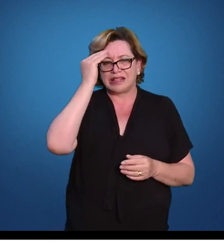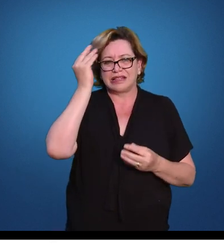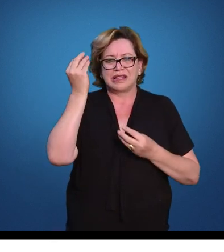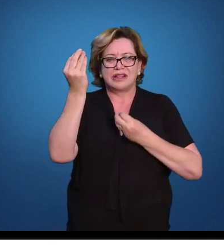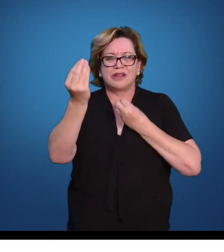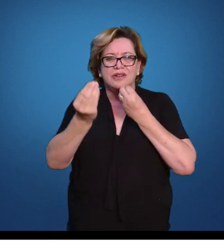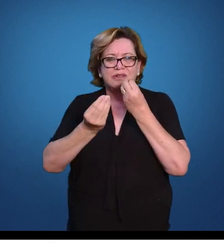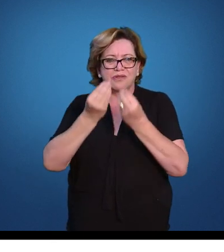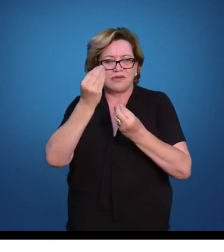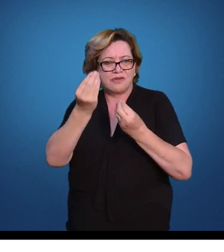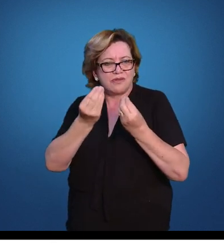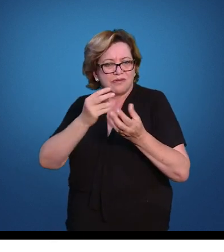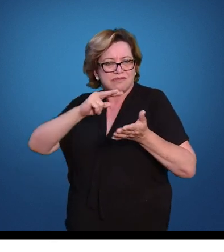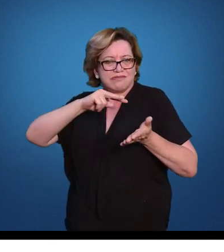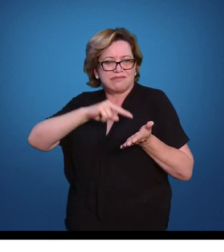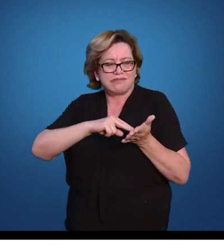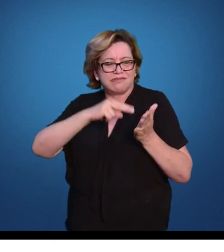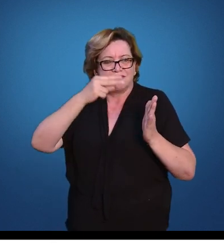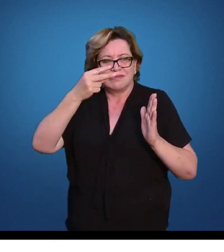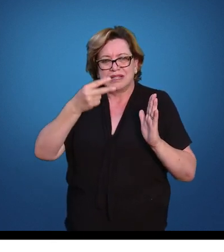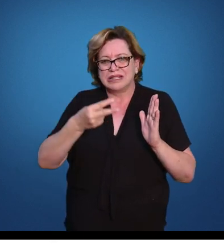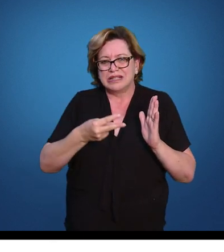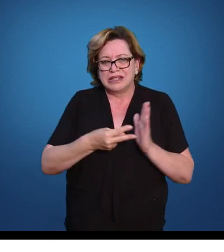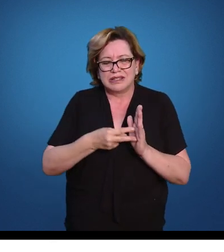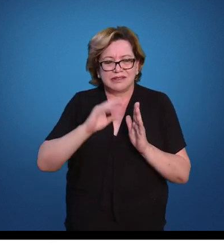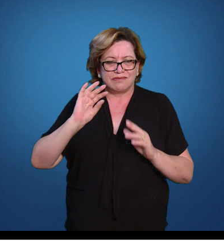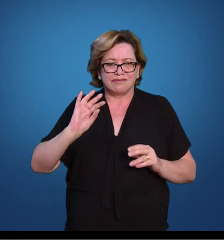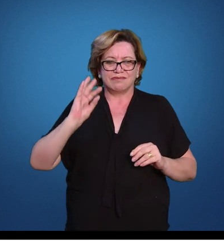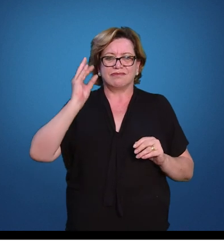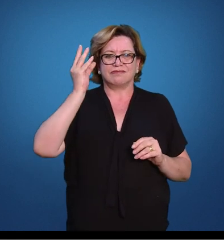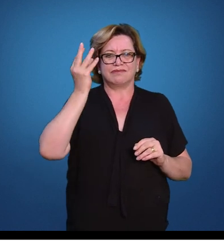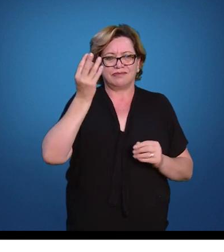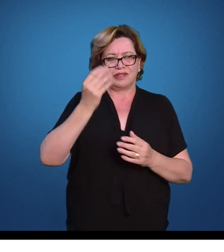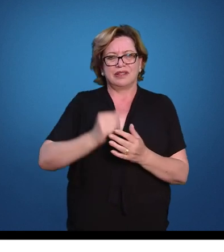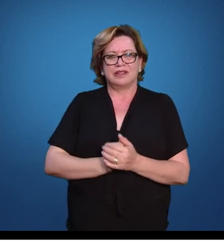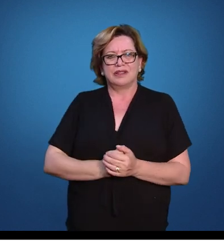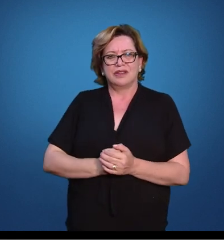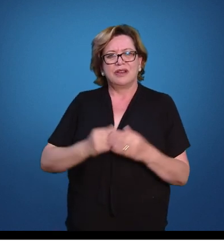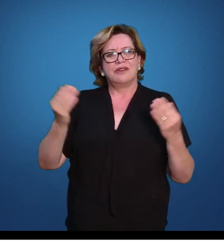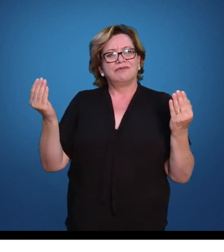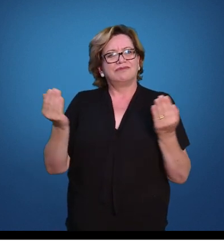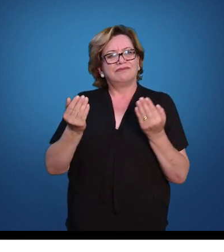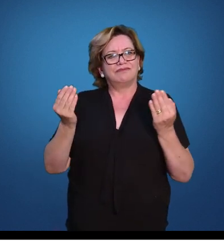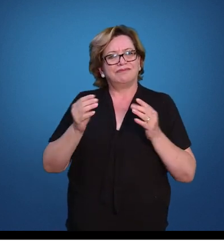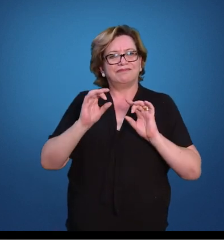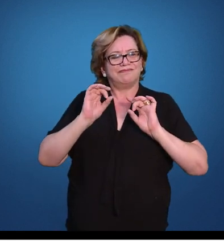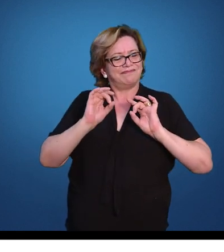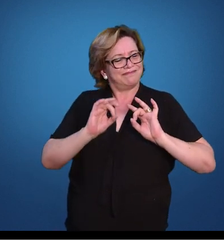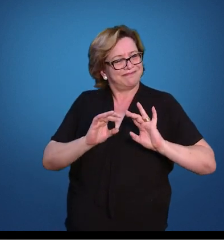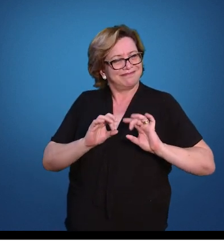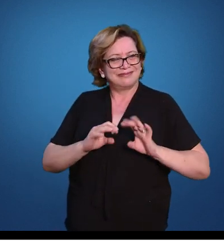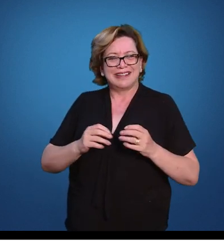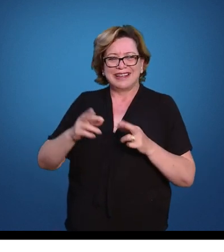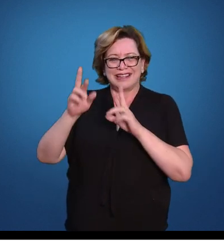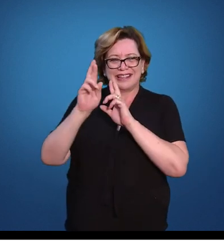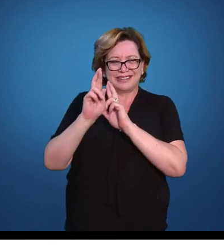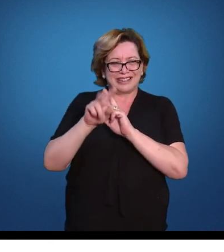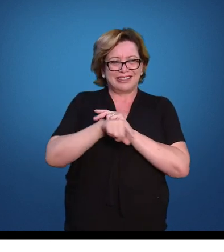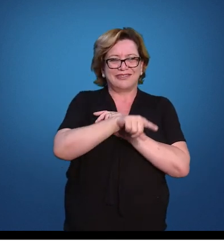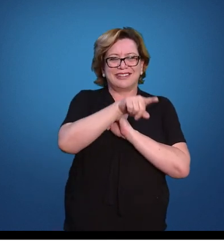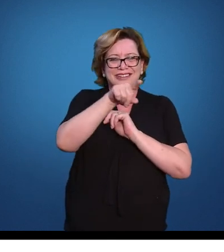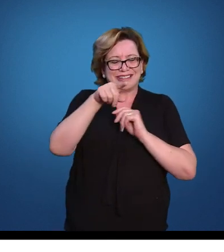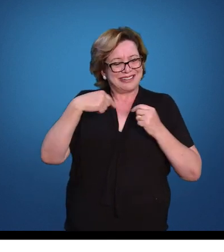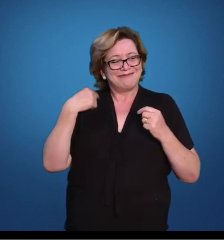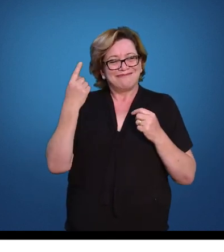como que os processos de significação se dão. Por hoje, é isso. Espero que nós tenhamos